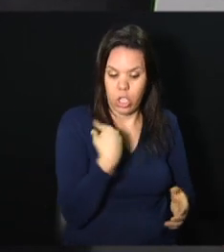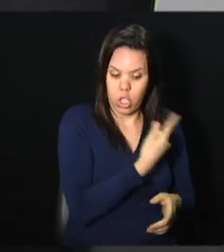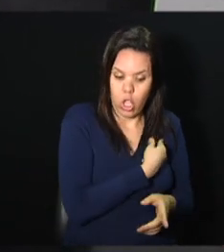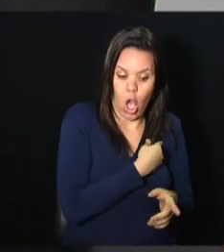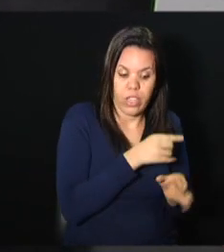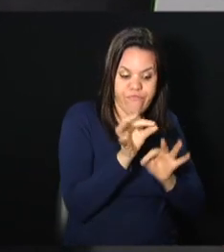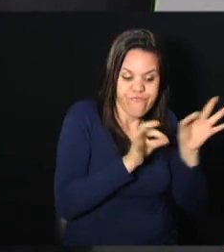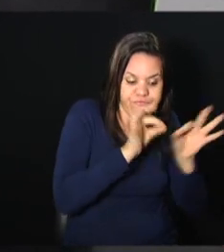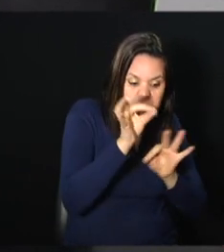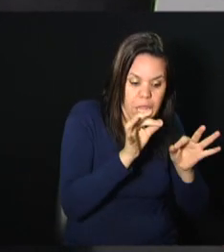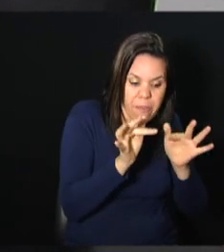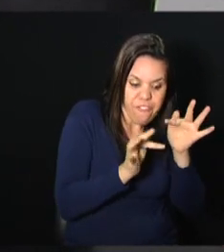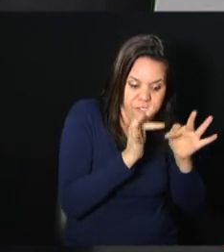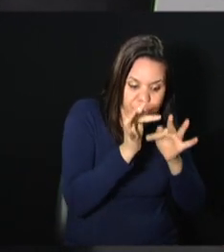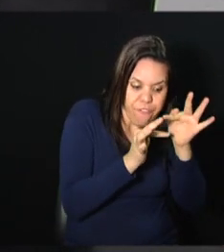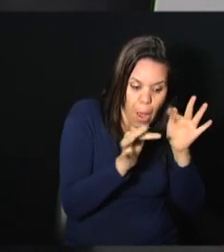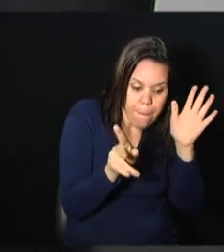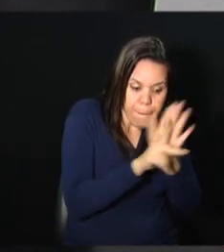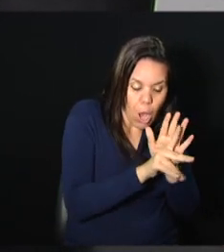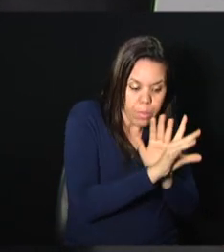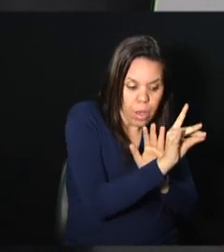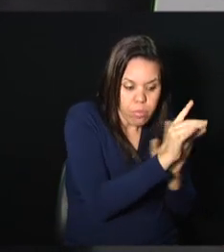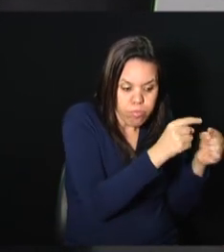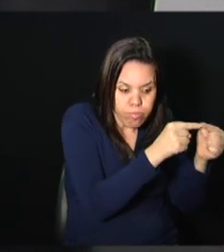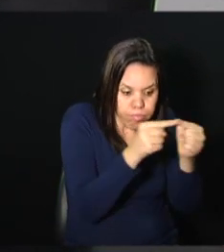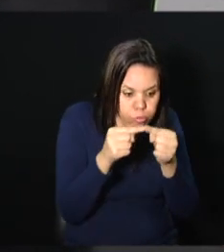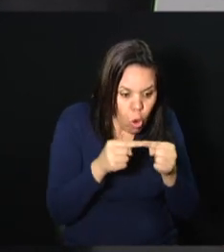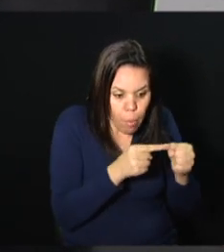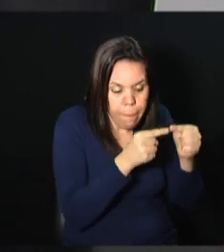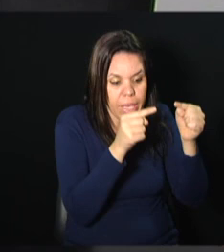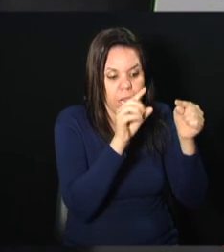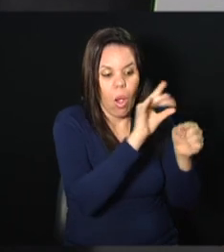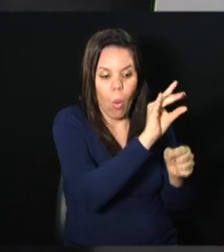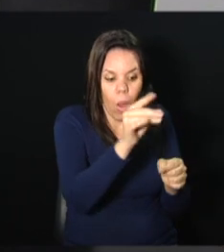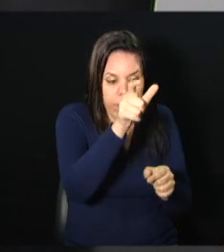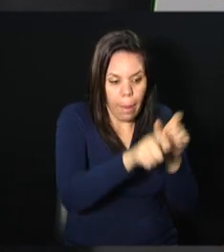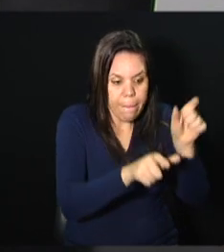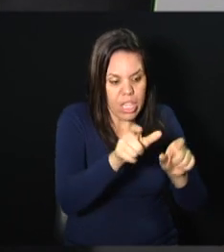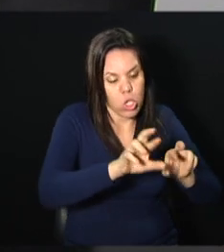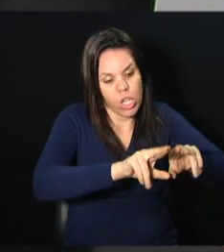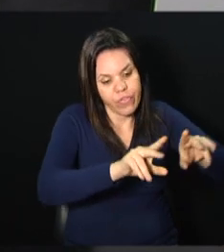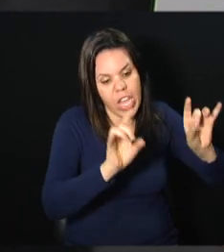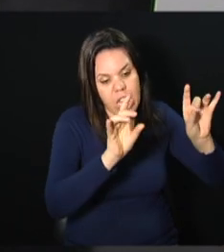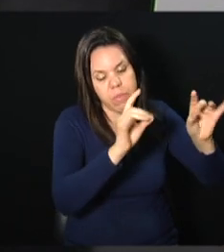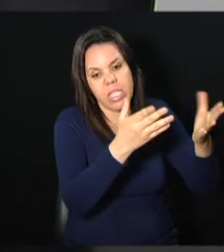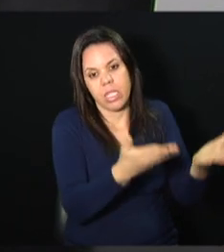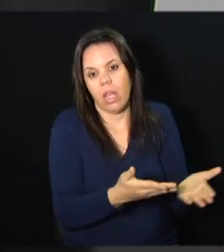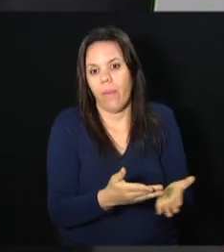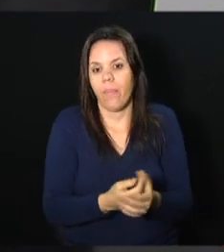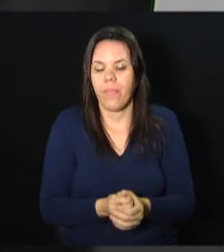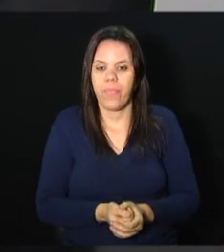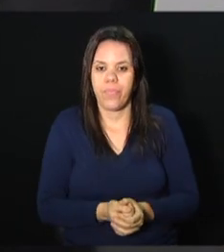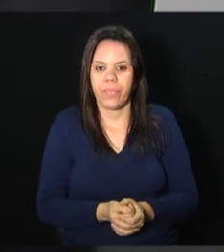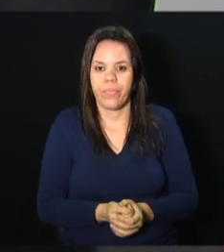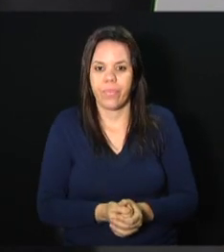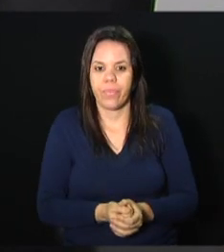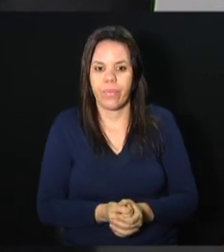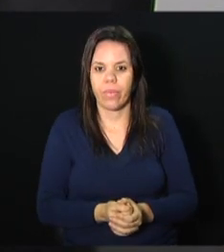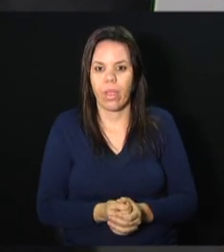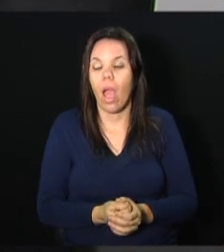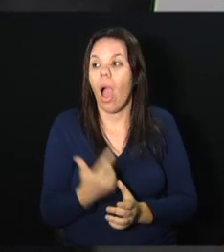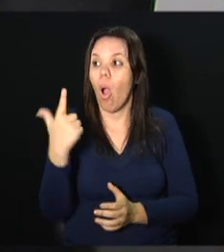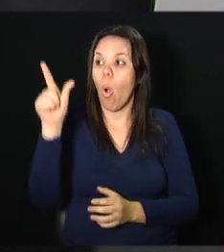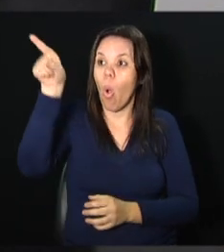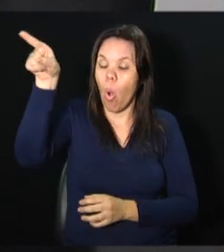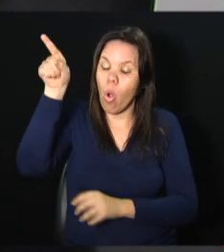personalizada. E a indústria farmacêutica, ela tem restrições, ela não tem agilidade.